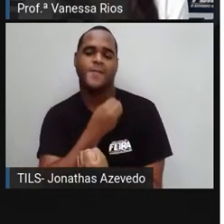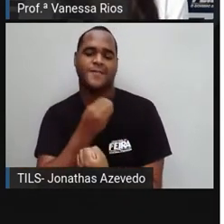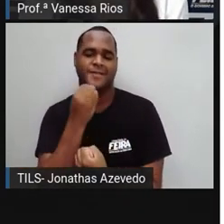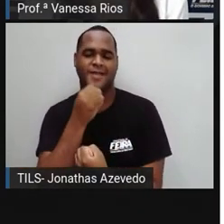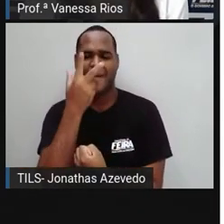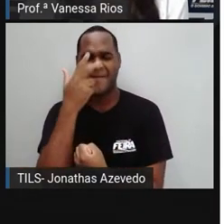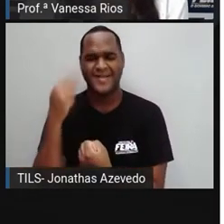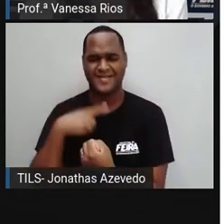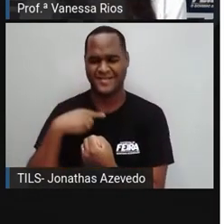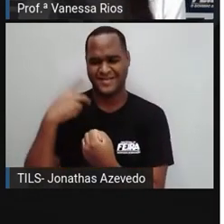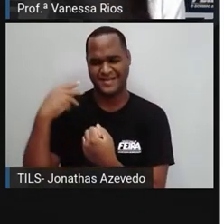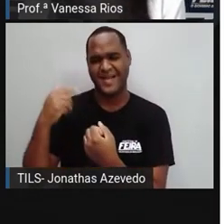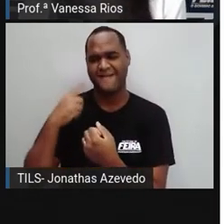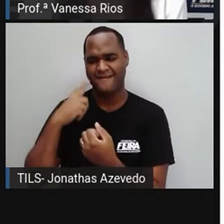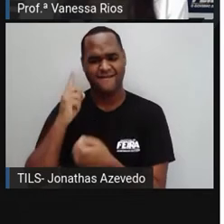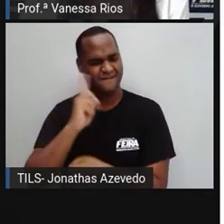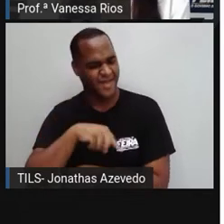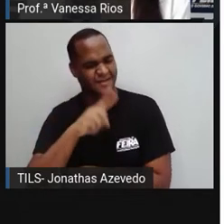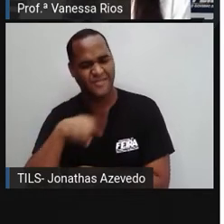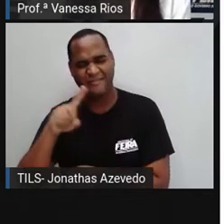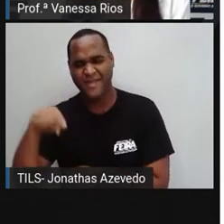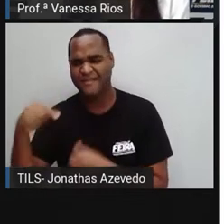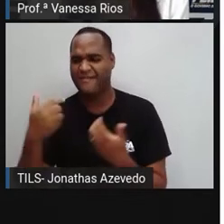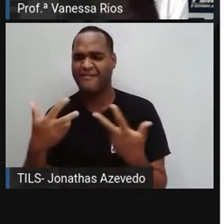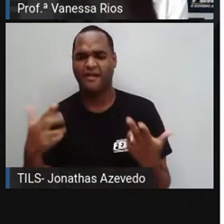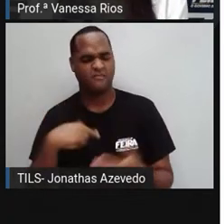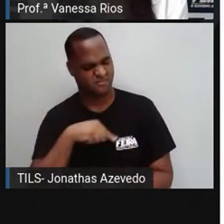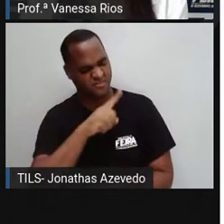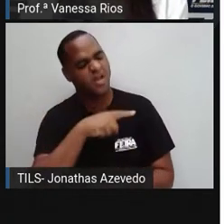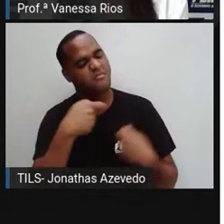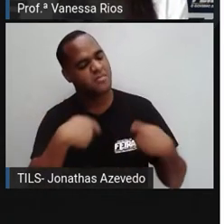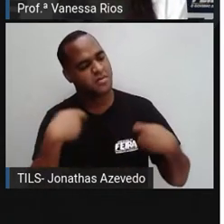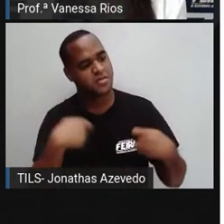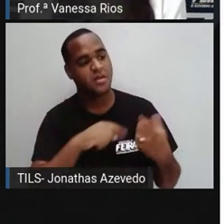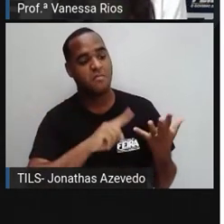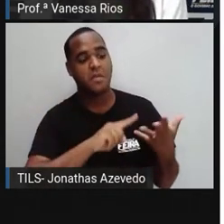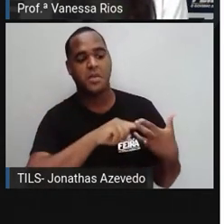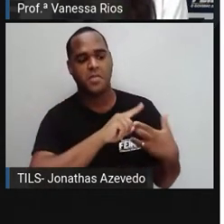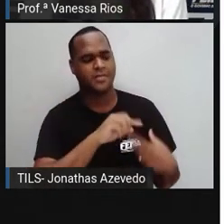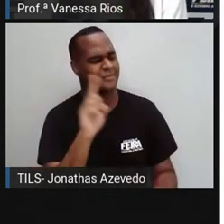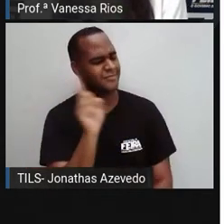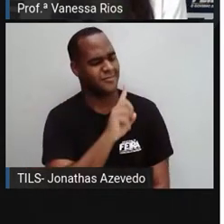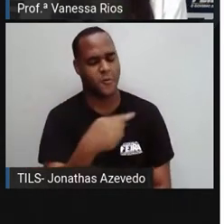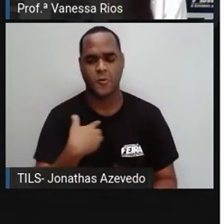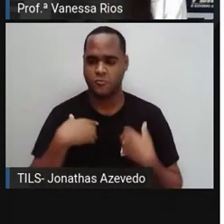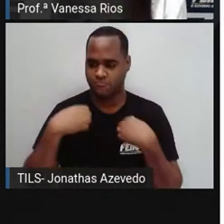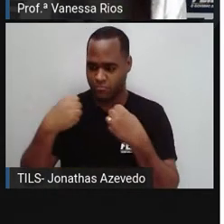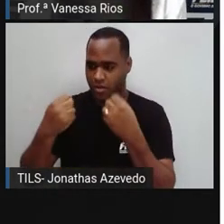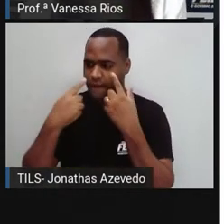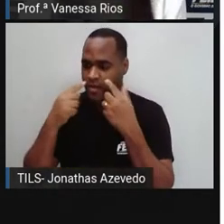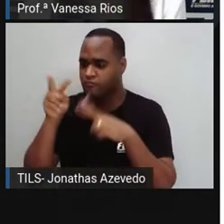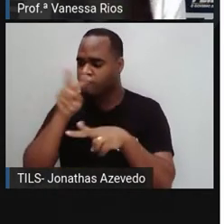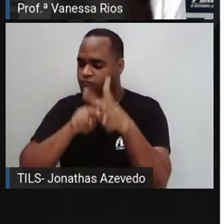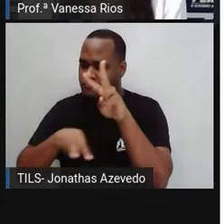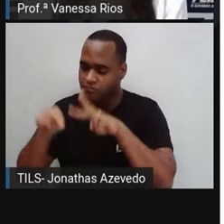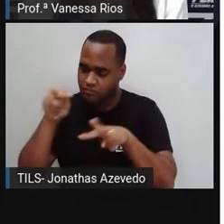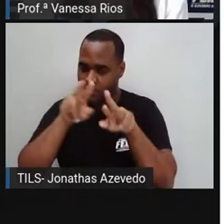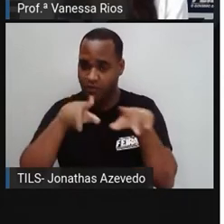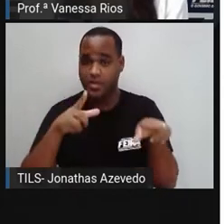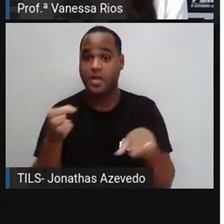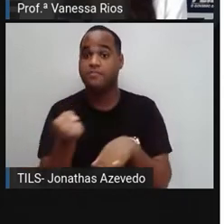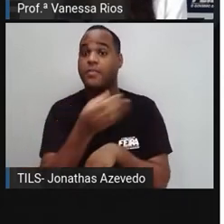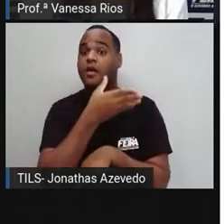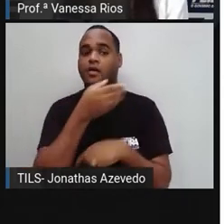esperar que as pessoas determinem ou lhe digam aí o que você deve fazer. Então, você precisa ser observador, perceber as